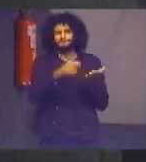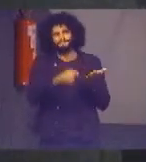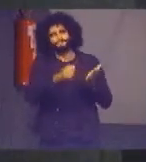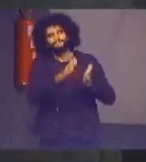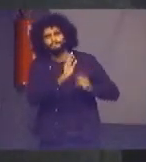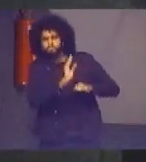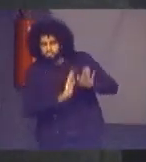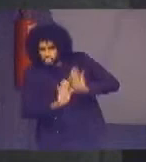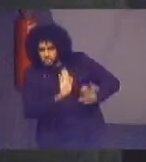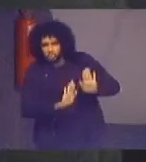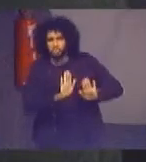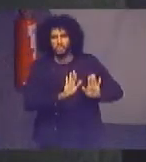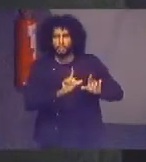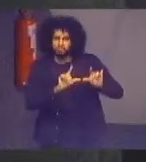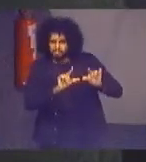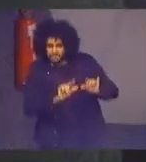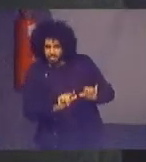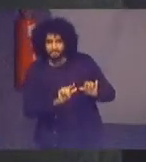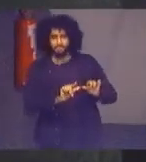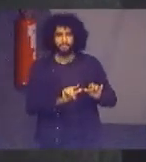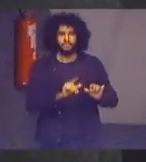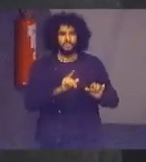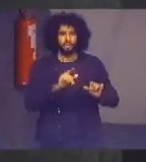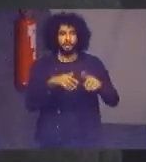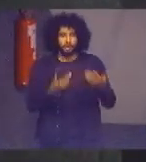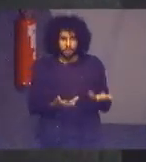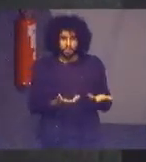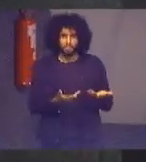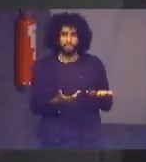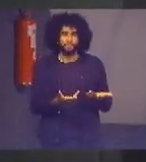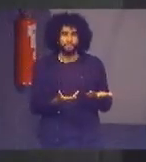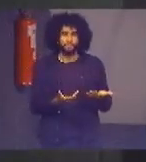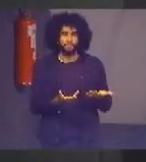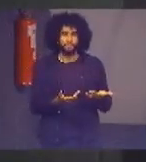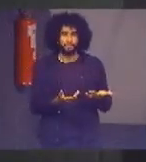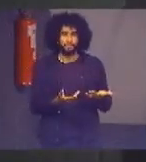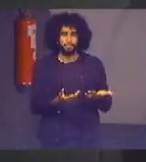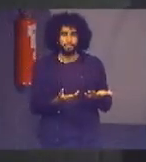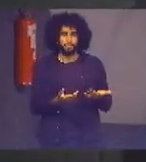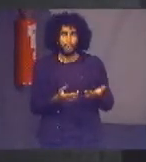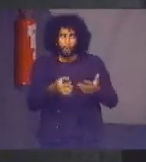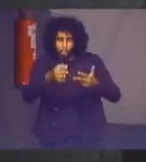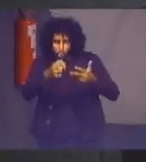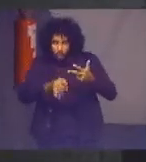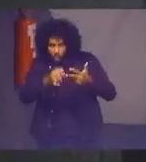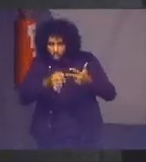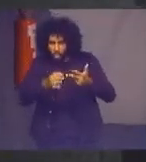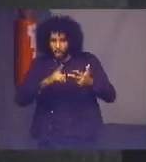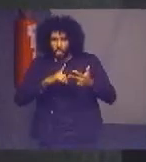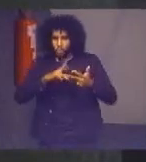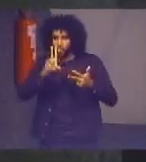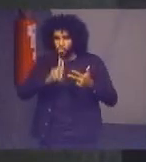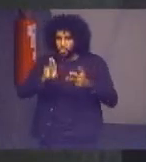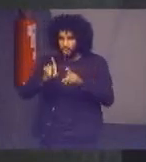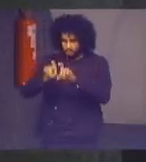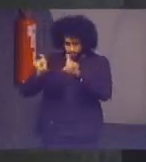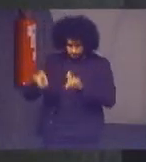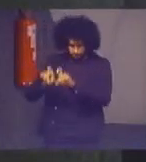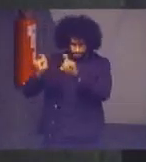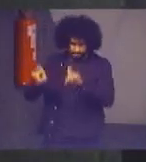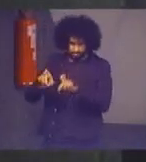eletrônico vem dando o poder judiciário com o processo judicial eletrônico vem dando essa